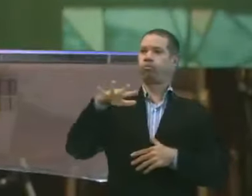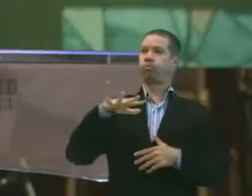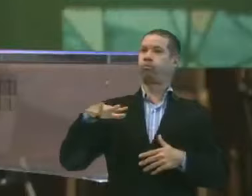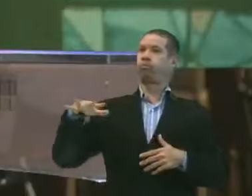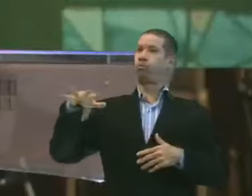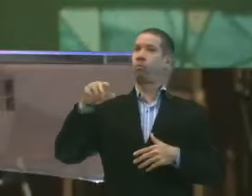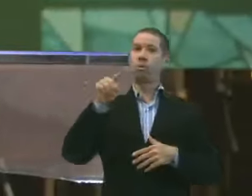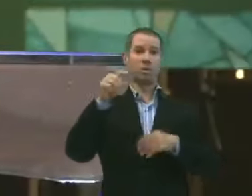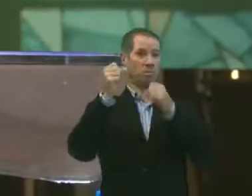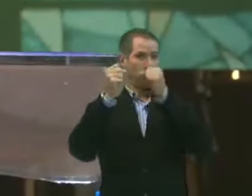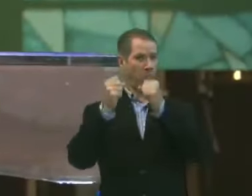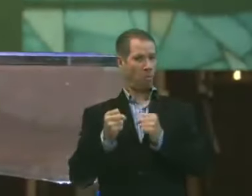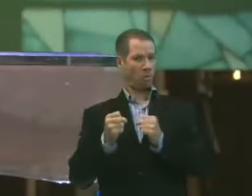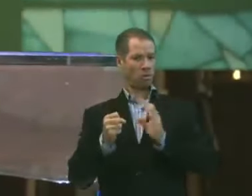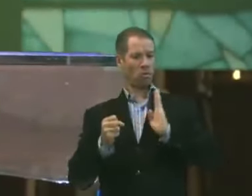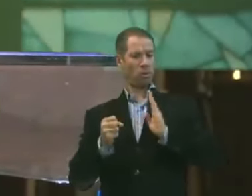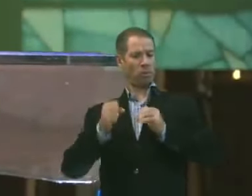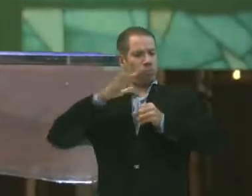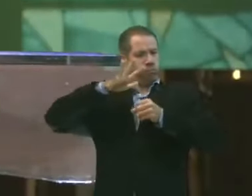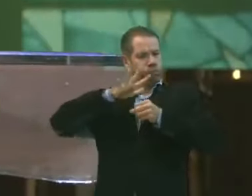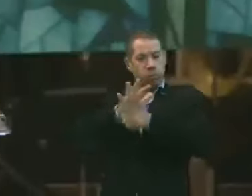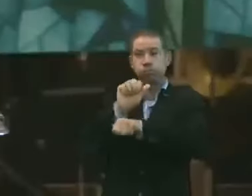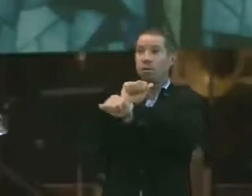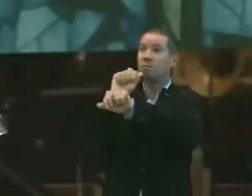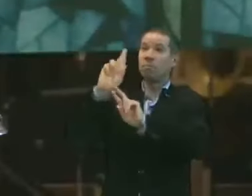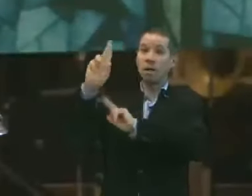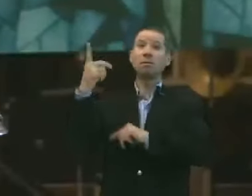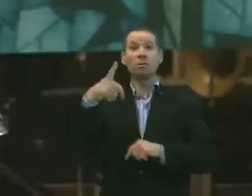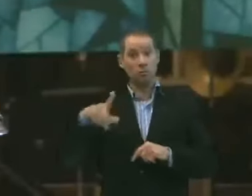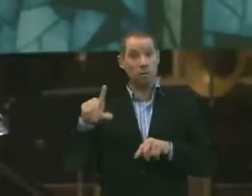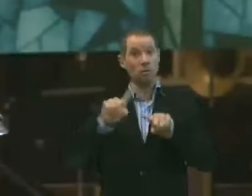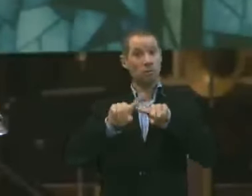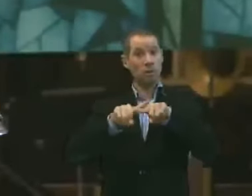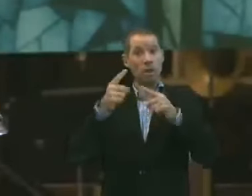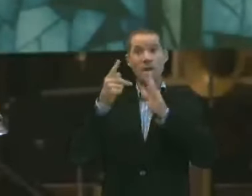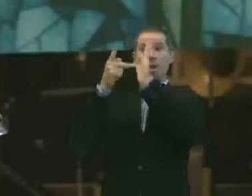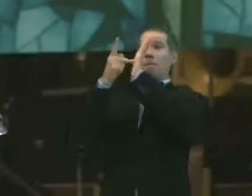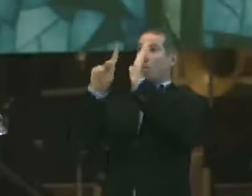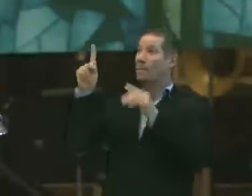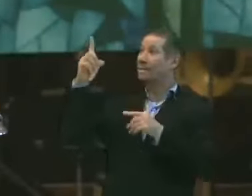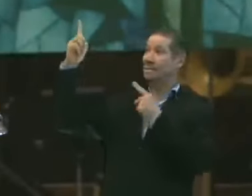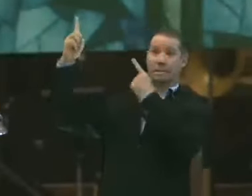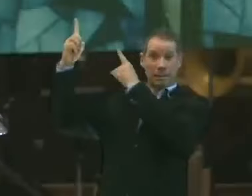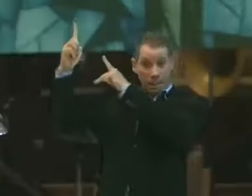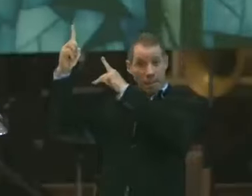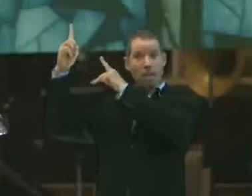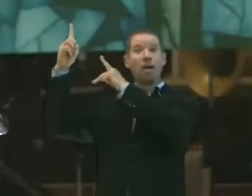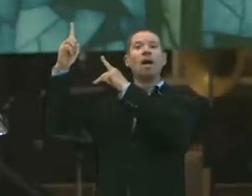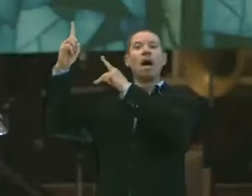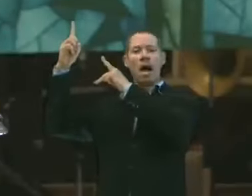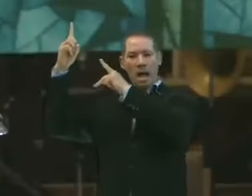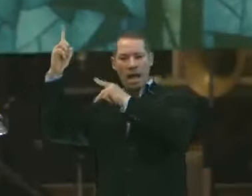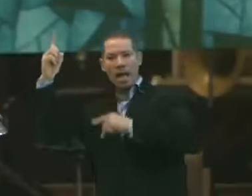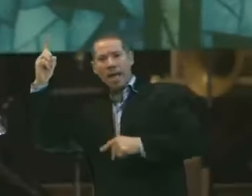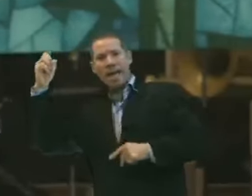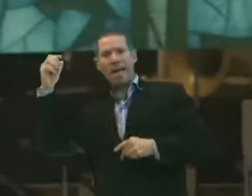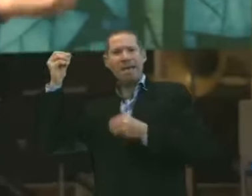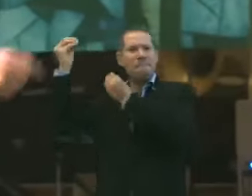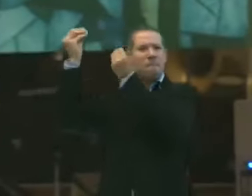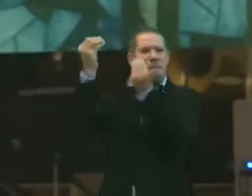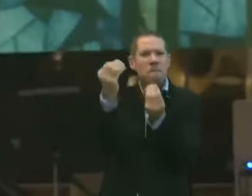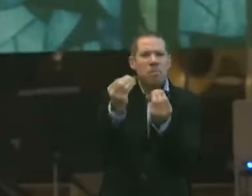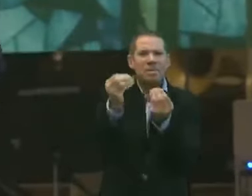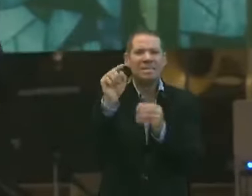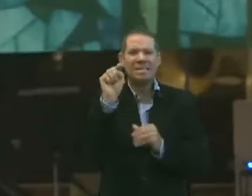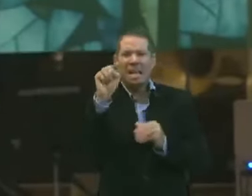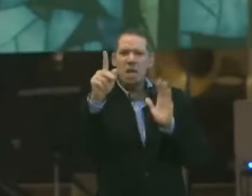Então você pode encher o seu coração de esperança novamente. Porque as promessas de Deus são destinadas a você.